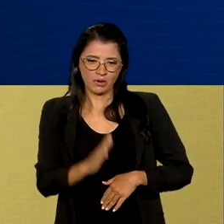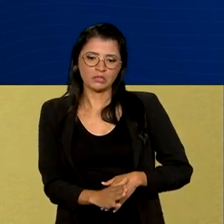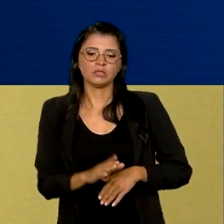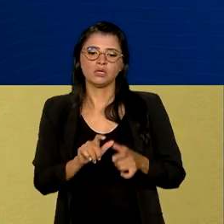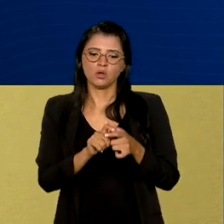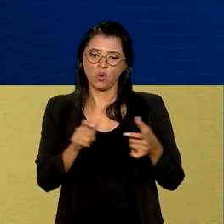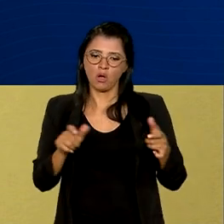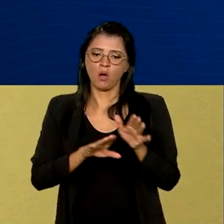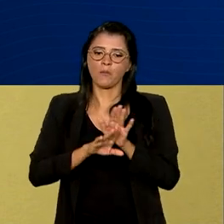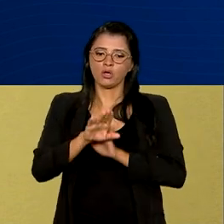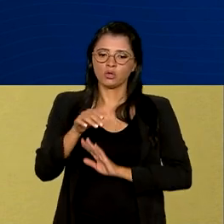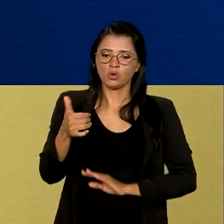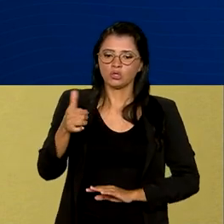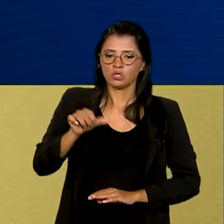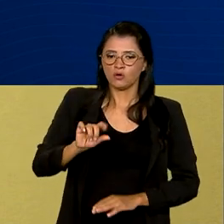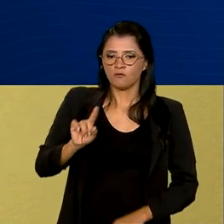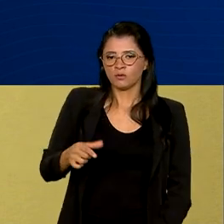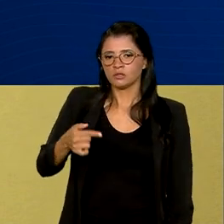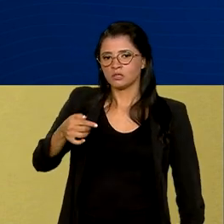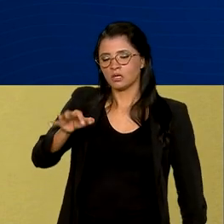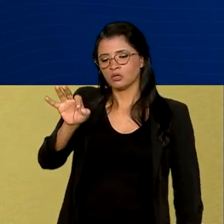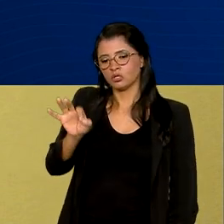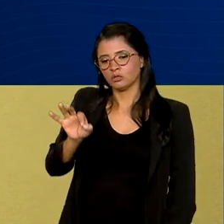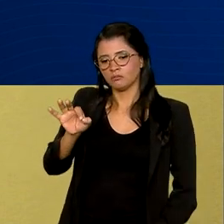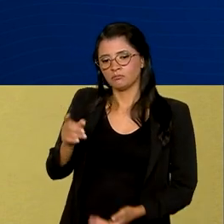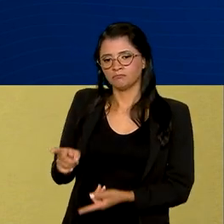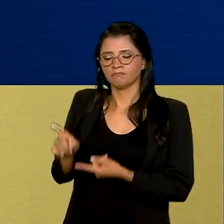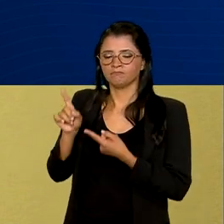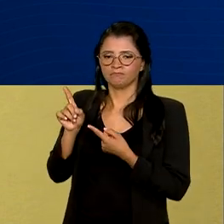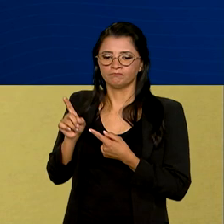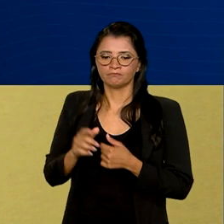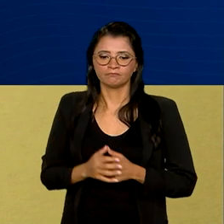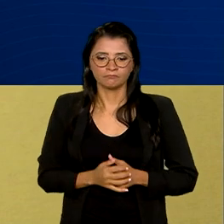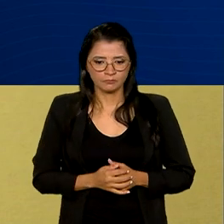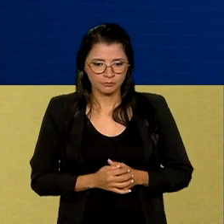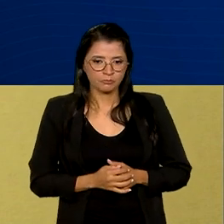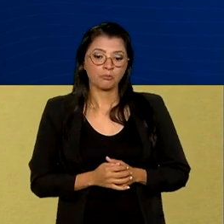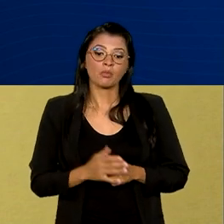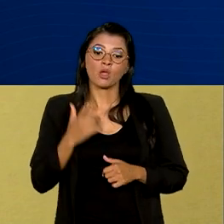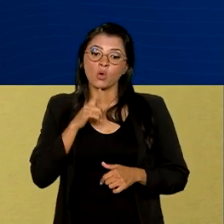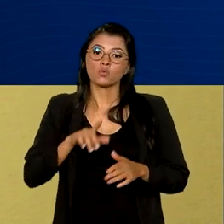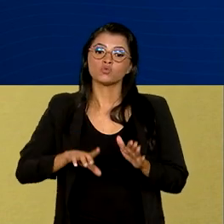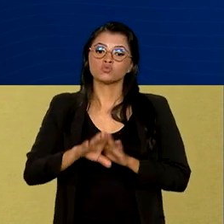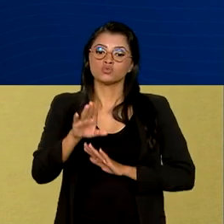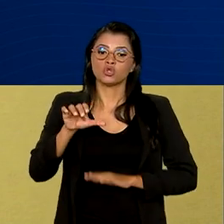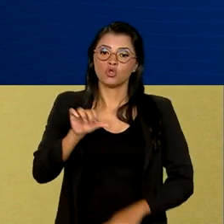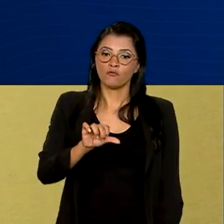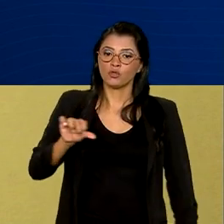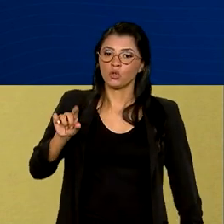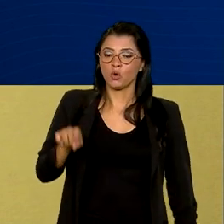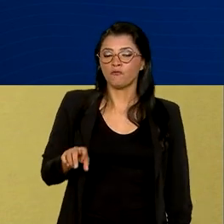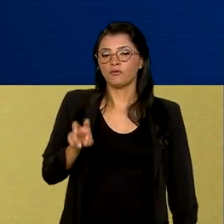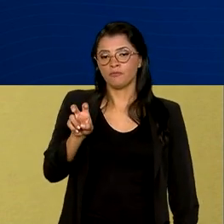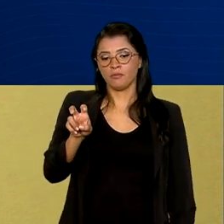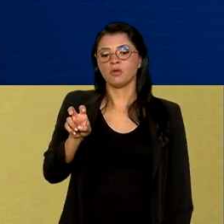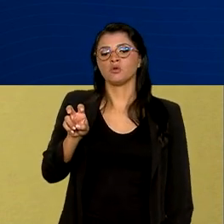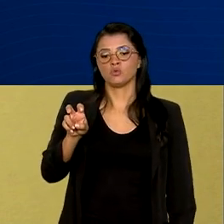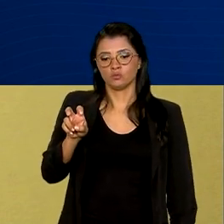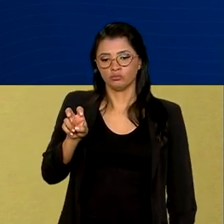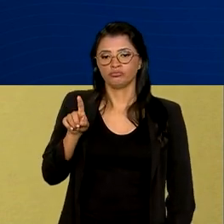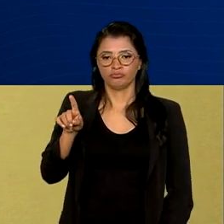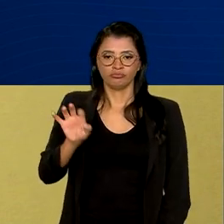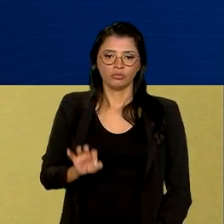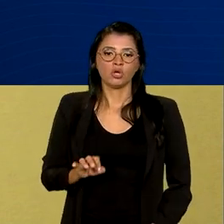um aumento de 19,7 pontos percentuais, atingindo 99,5%